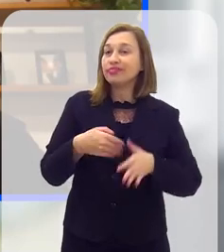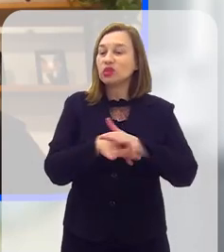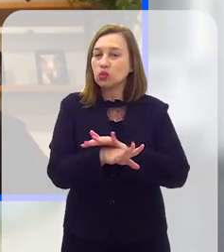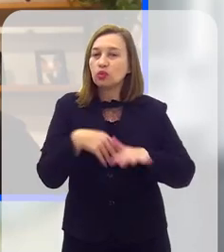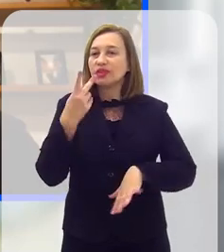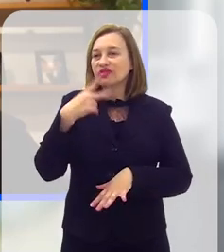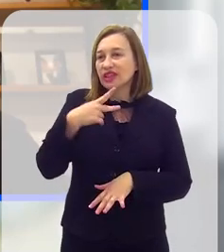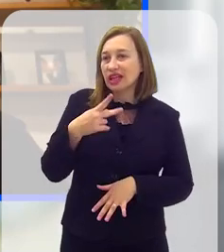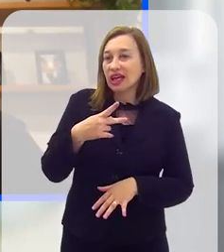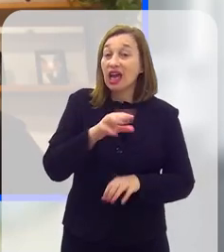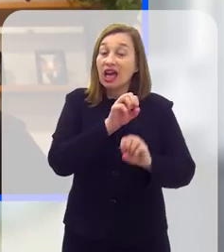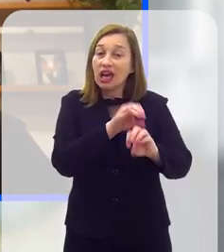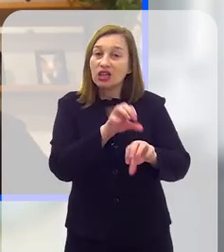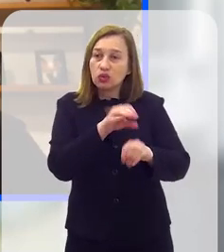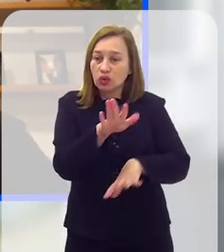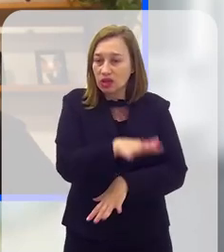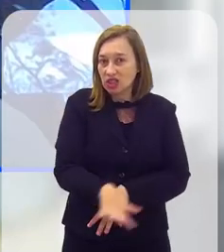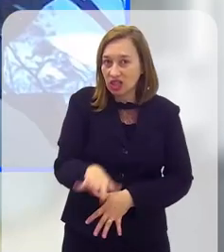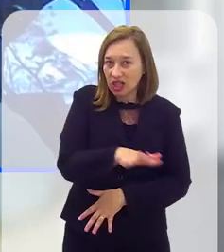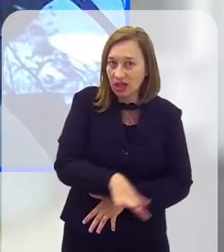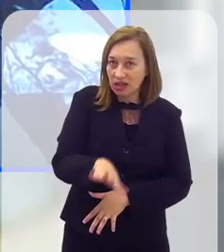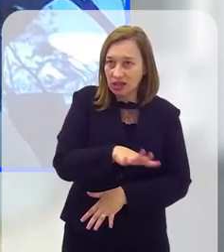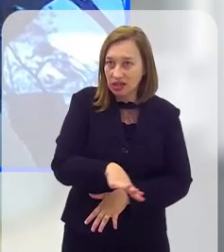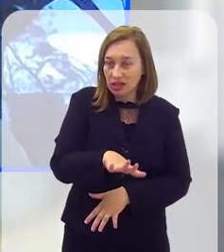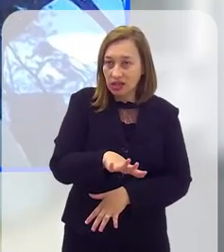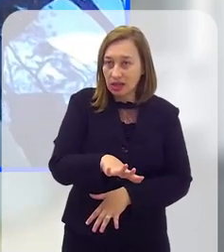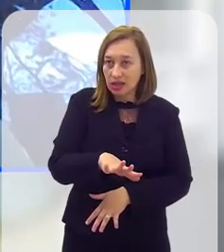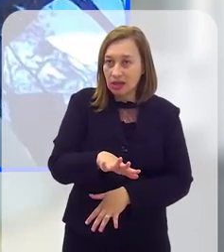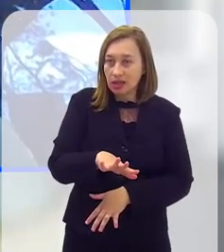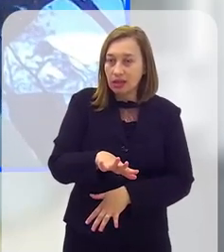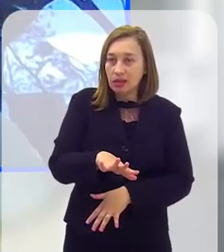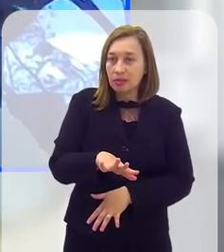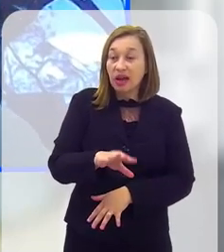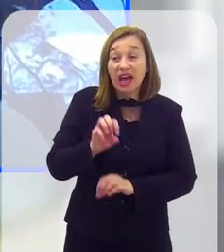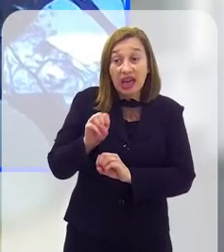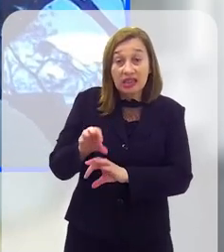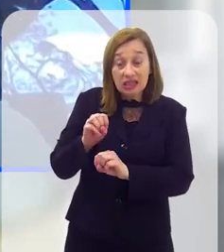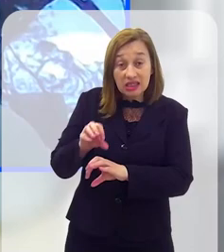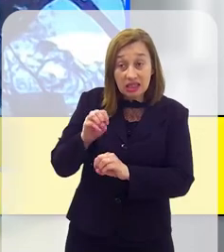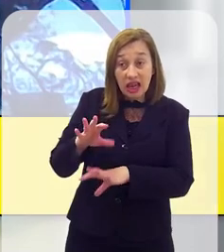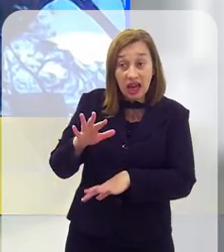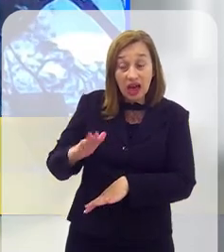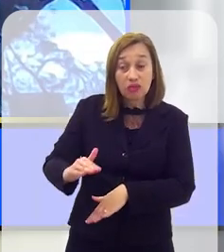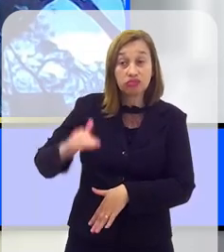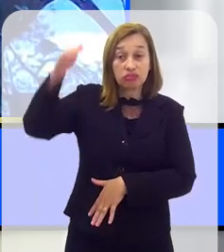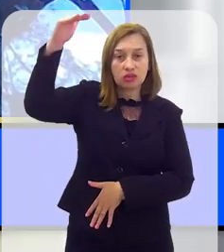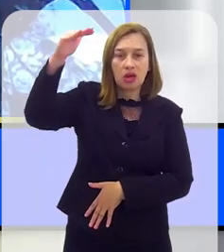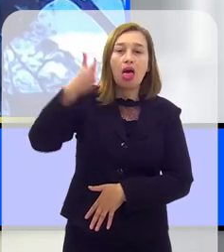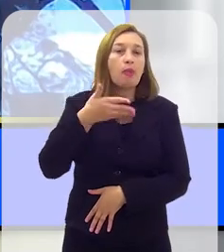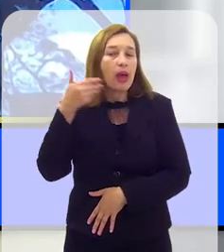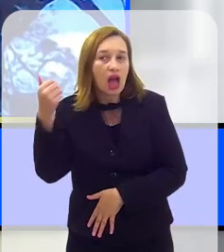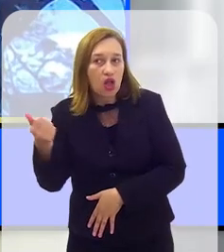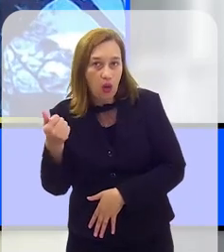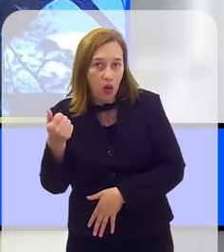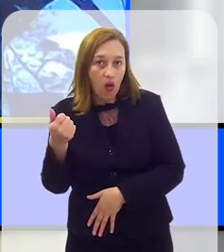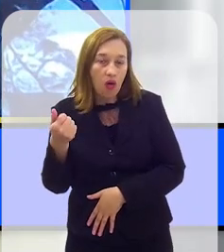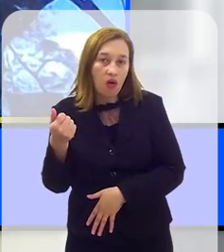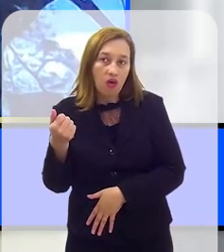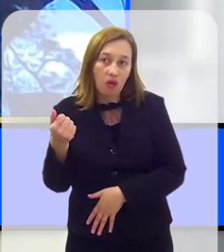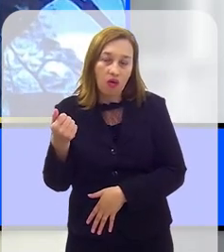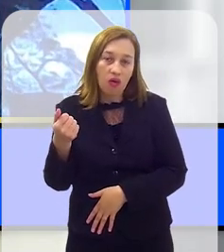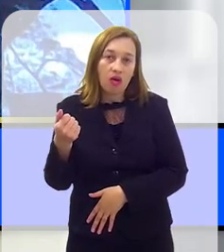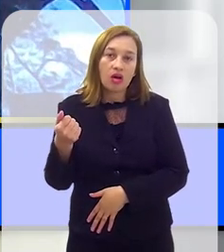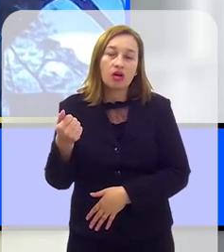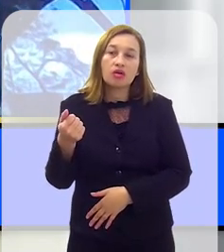É, a gente costuma dizer que eduque as crianças para educar os adultos. É uma das